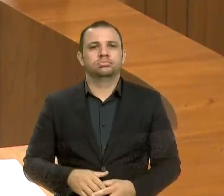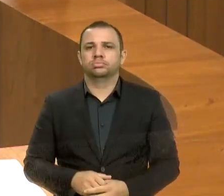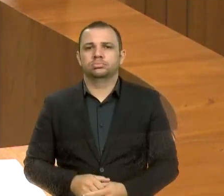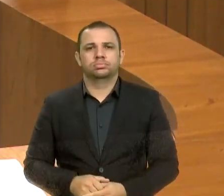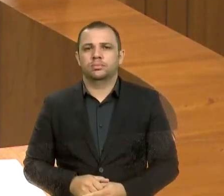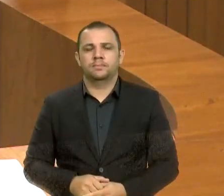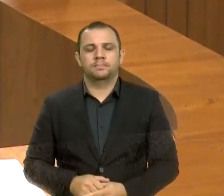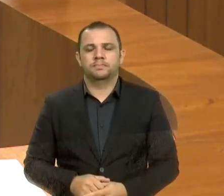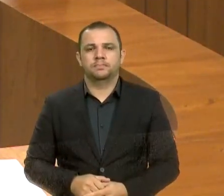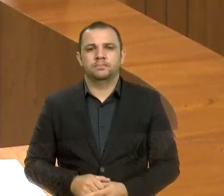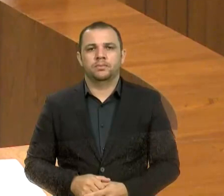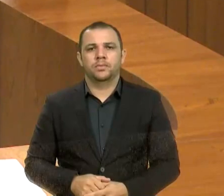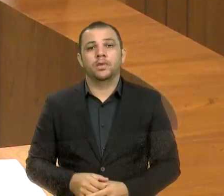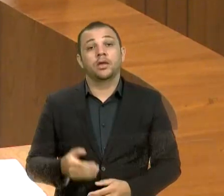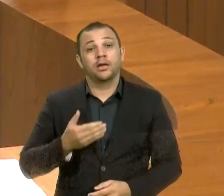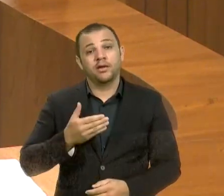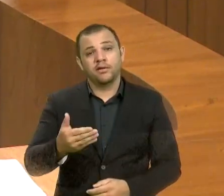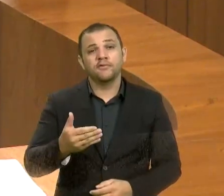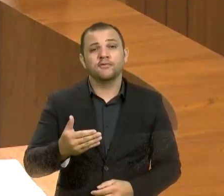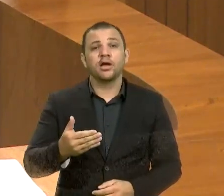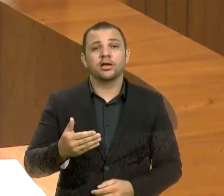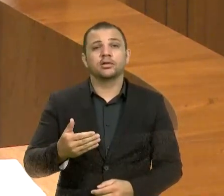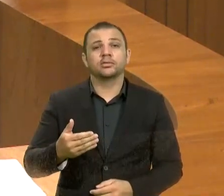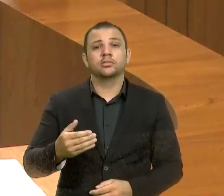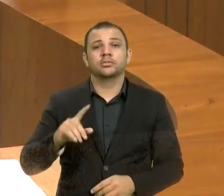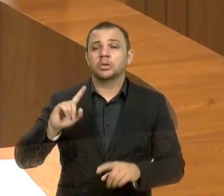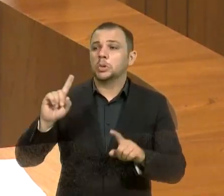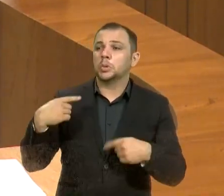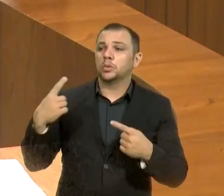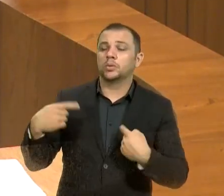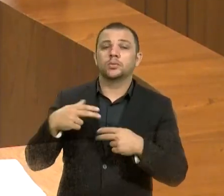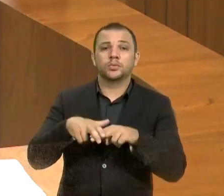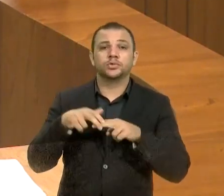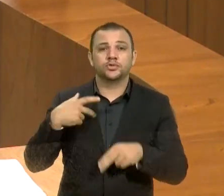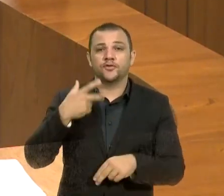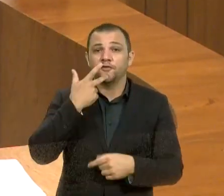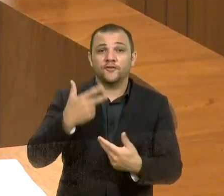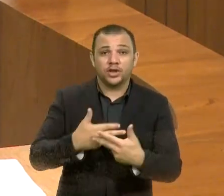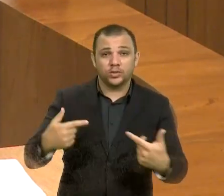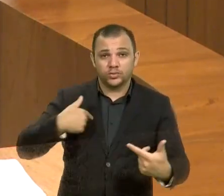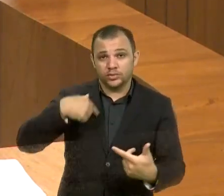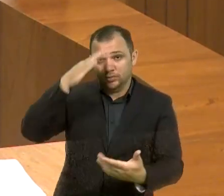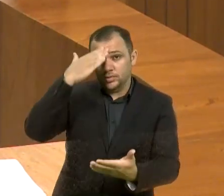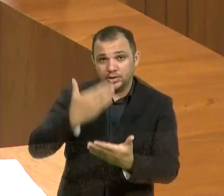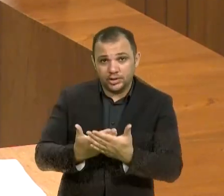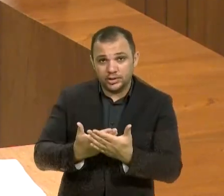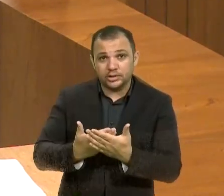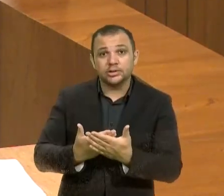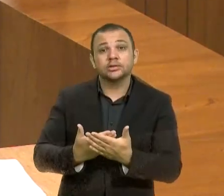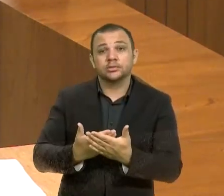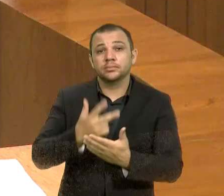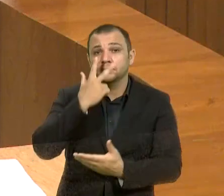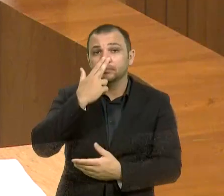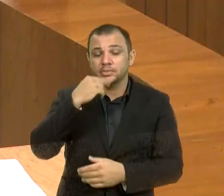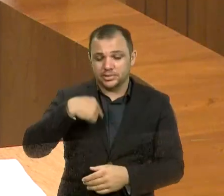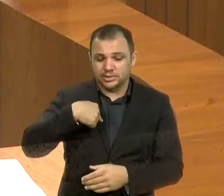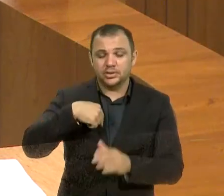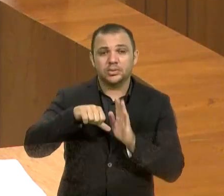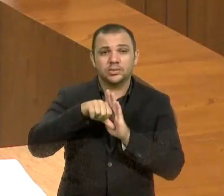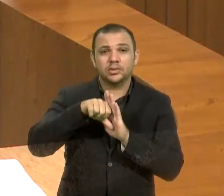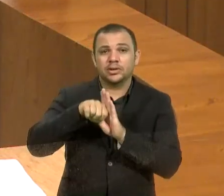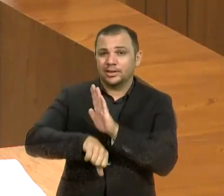vamos taxar por falar o que cremos e atitudes criminosas serão tidas como normais?